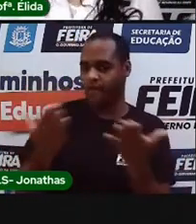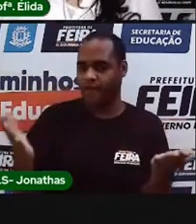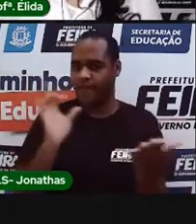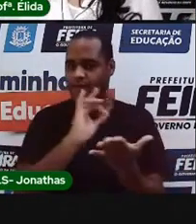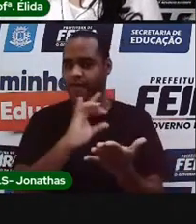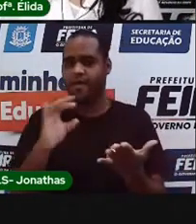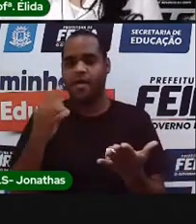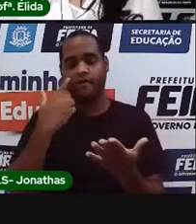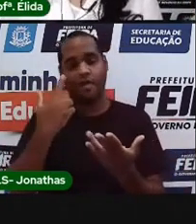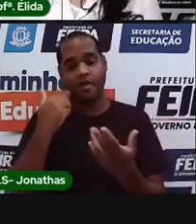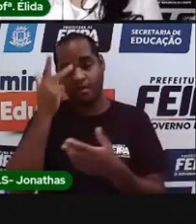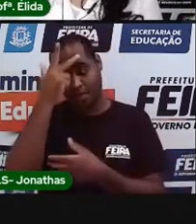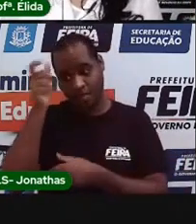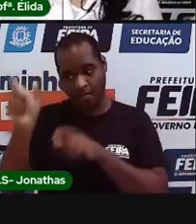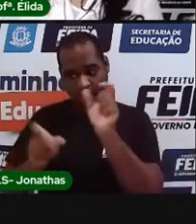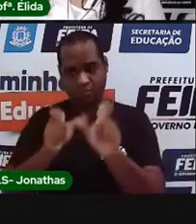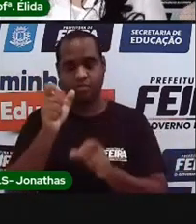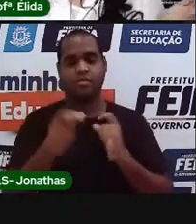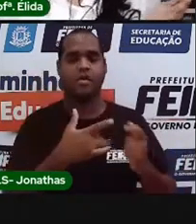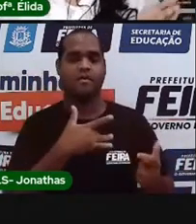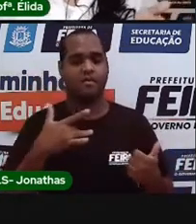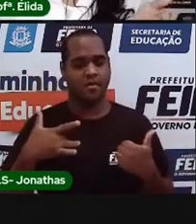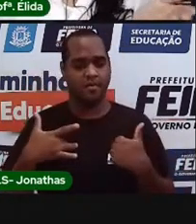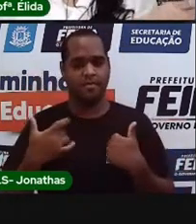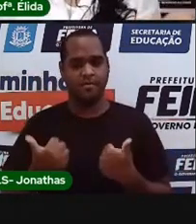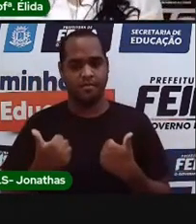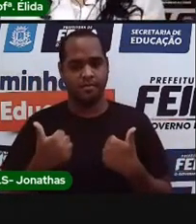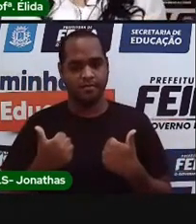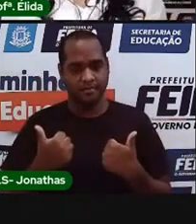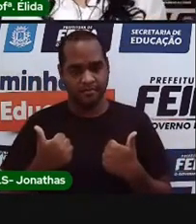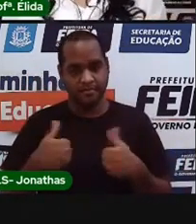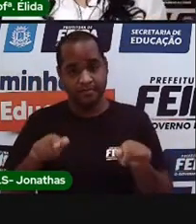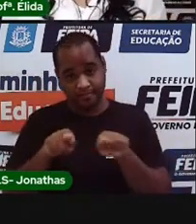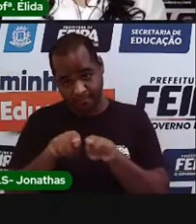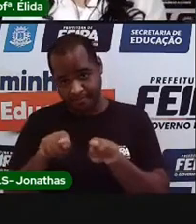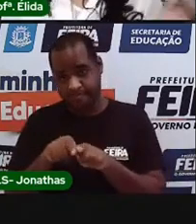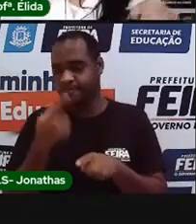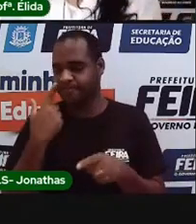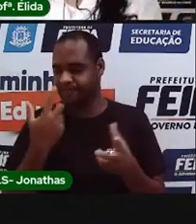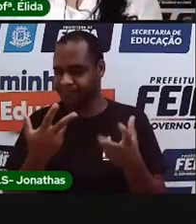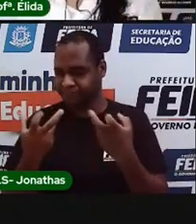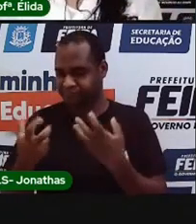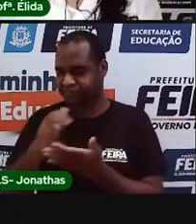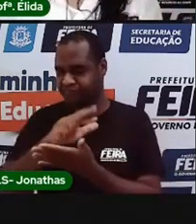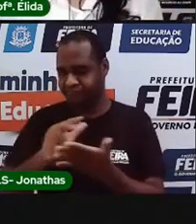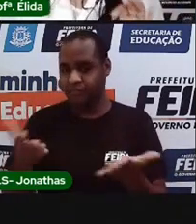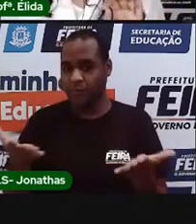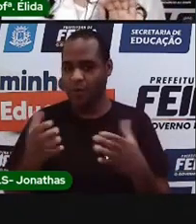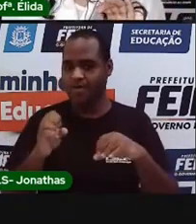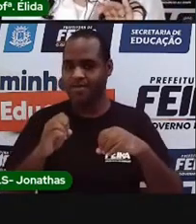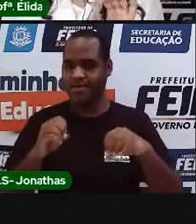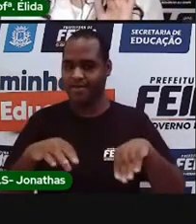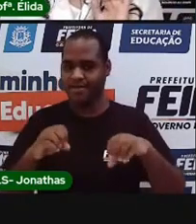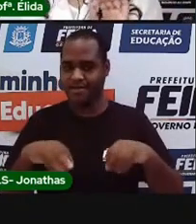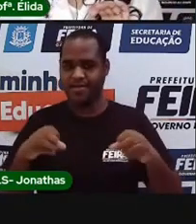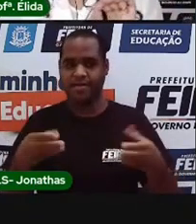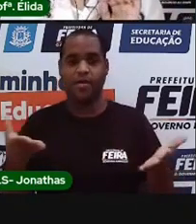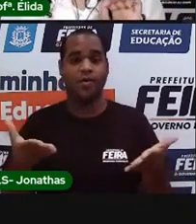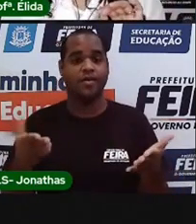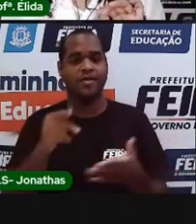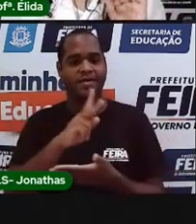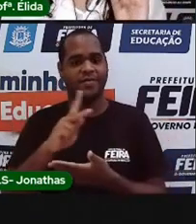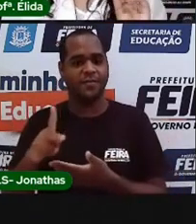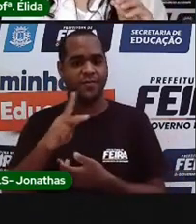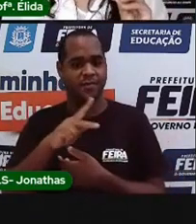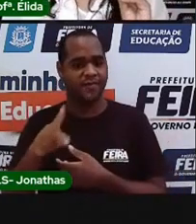sobre o ser humano e saúde. E que também nós vimos um pedacinho dela nessa aula. Então, a Pro